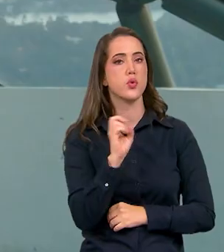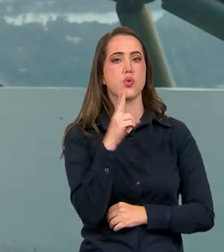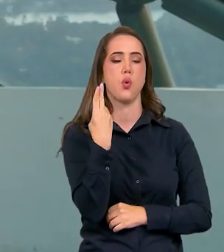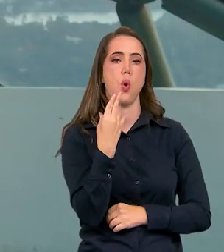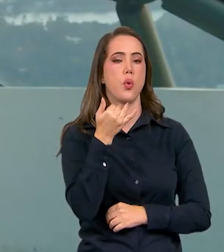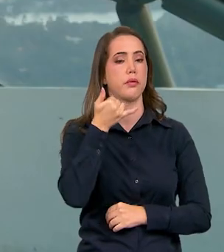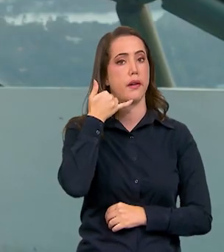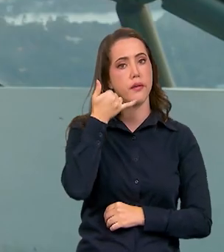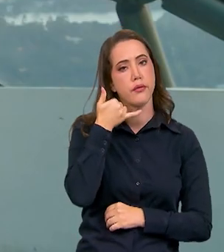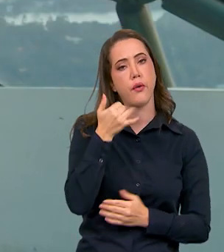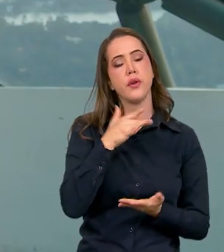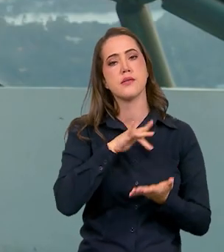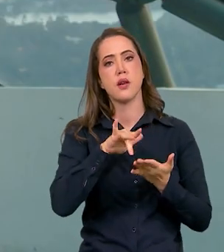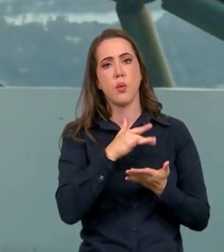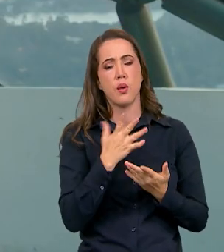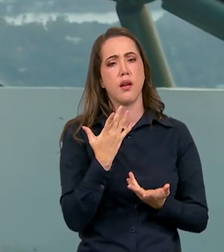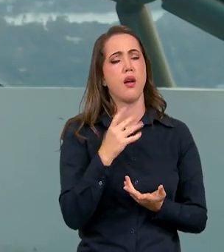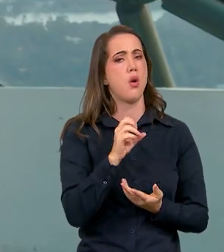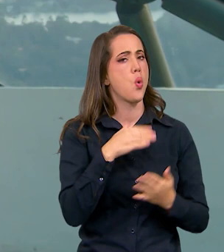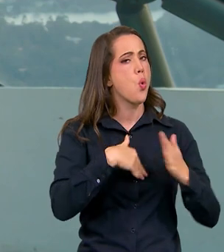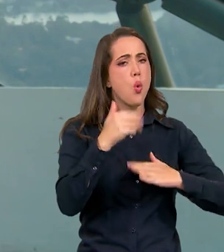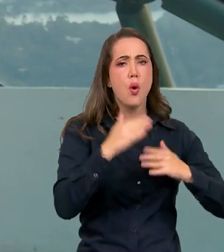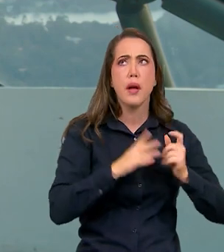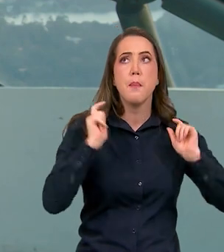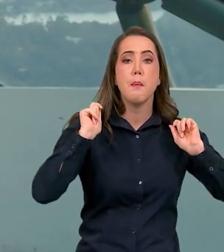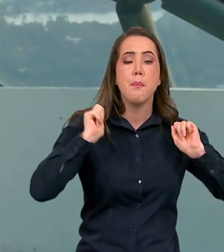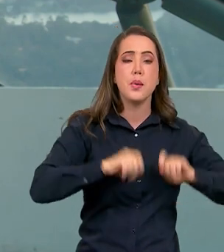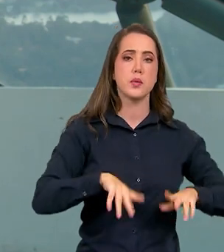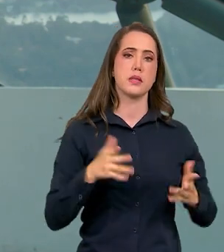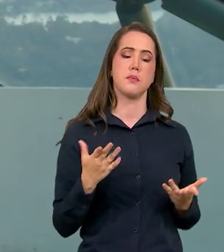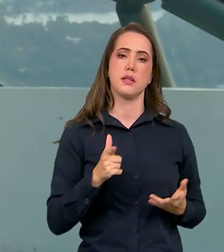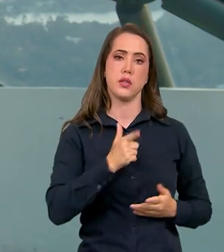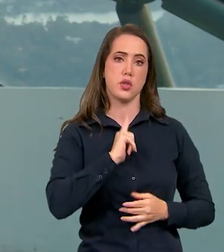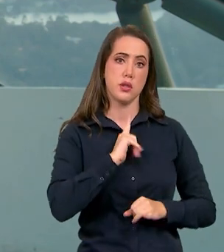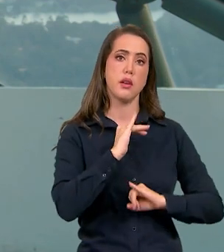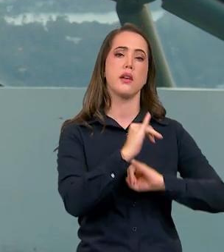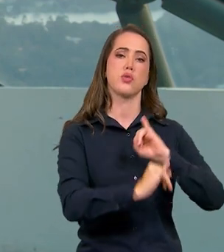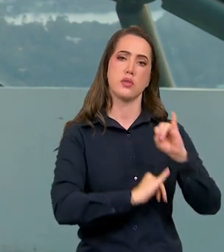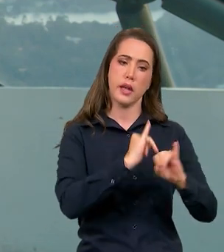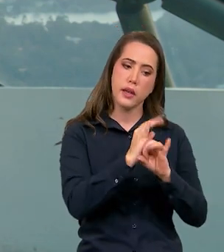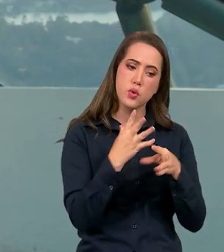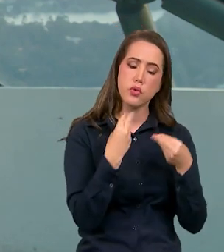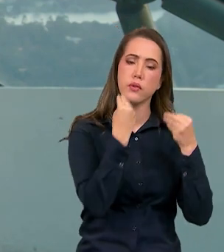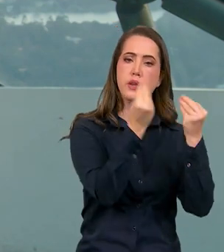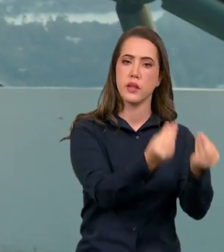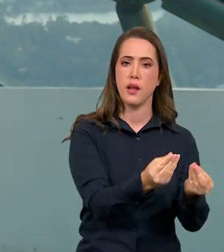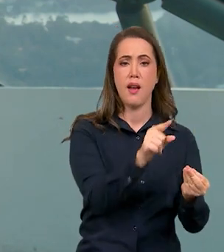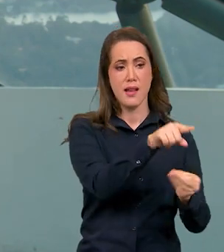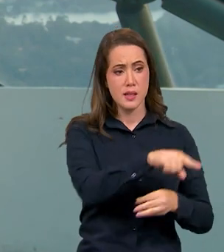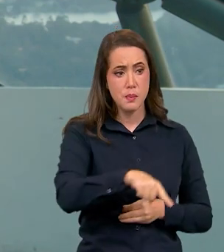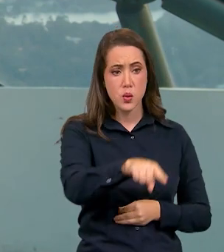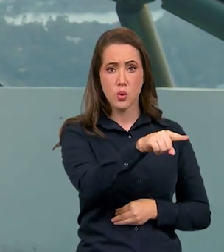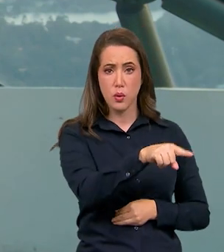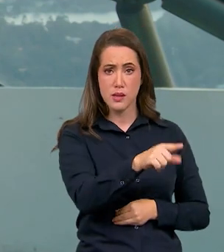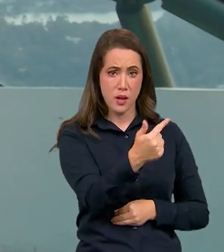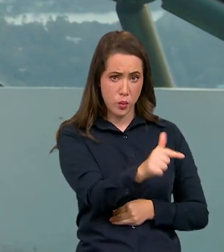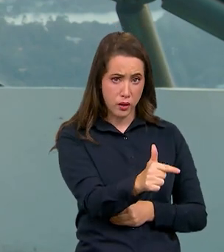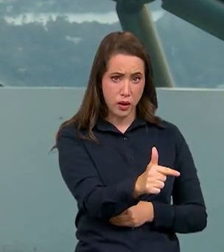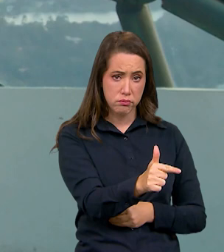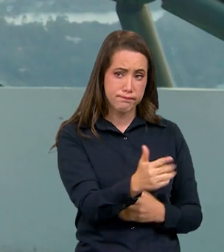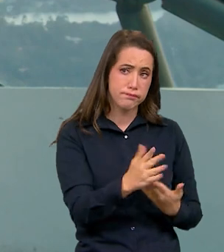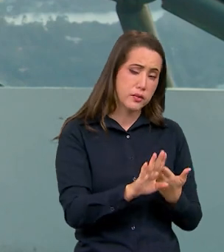telefonia móvel, enfim, por qualquer tipo de conectividade que seja, esses brasileiros vão acabar